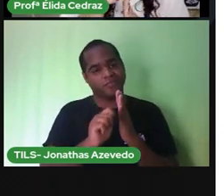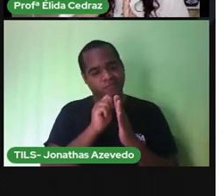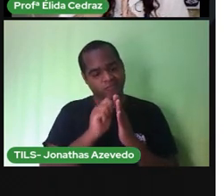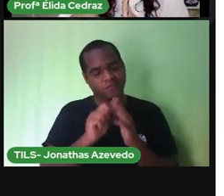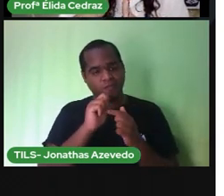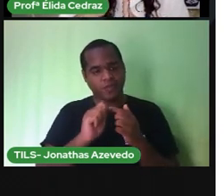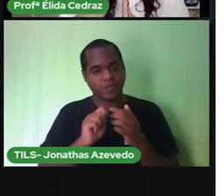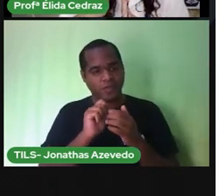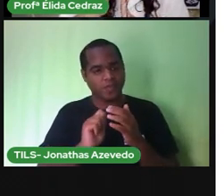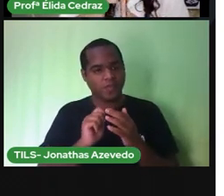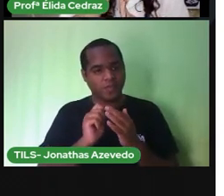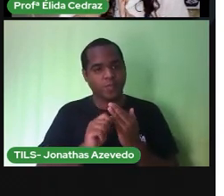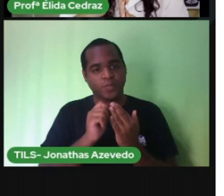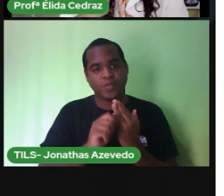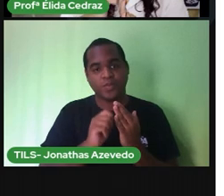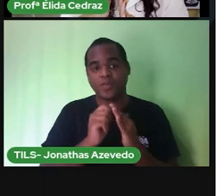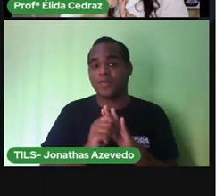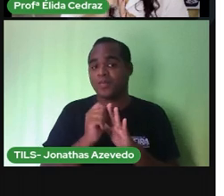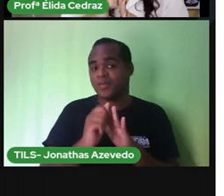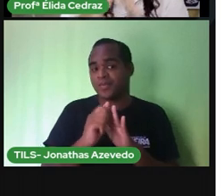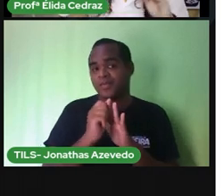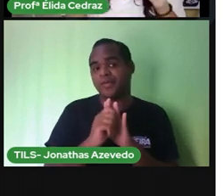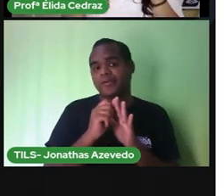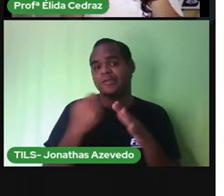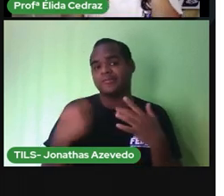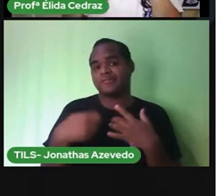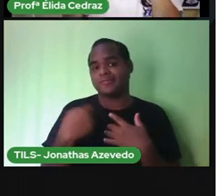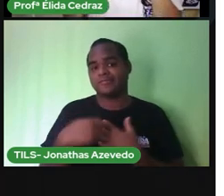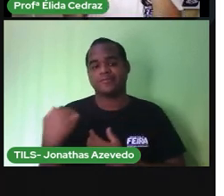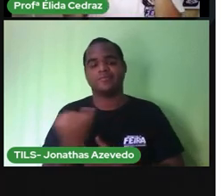a parte de trás da unha, entre a unha e o dedo.